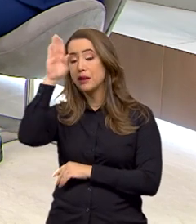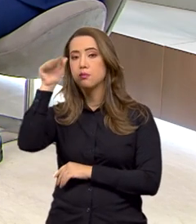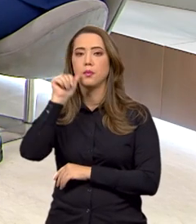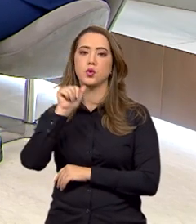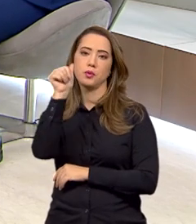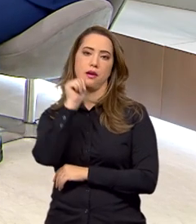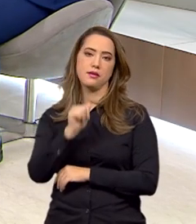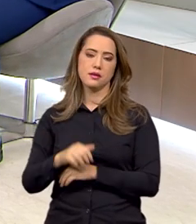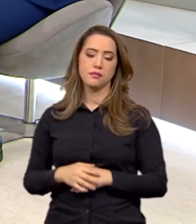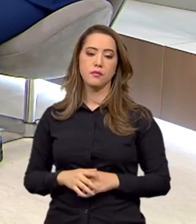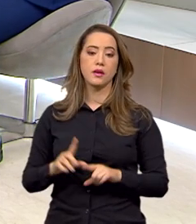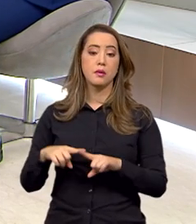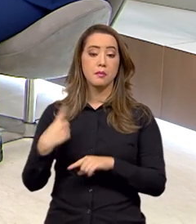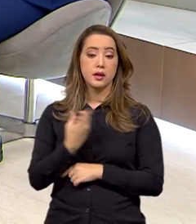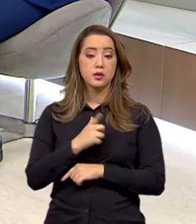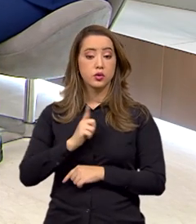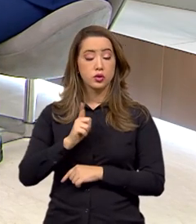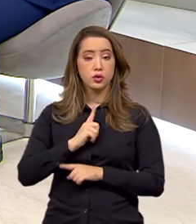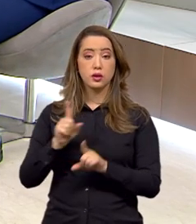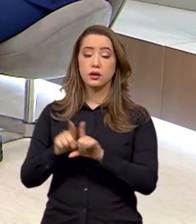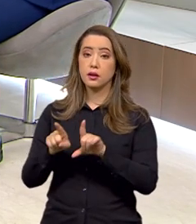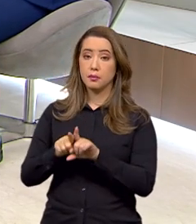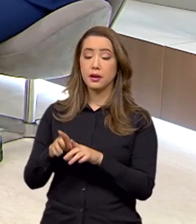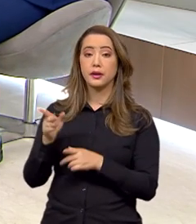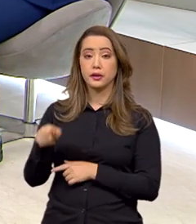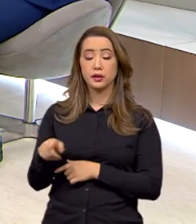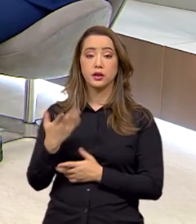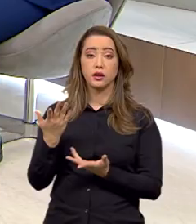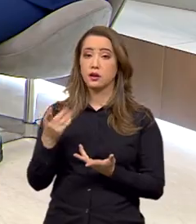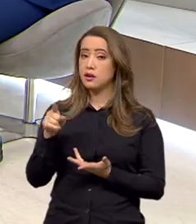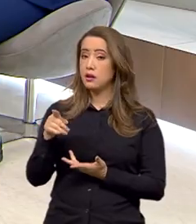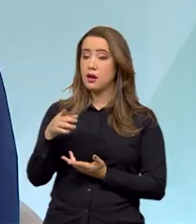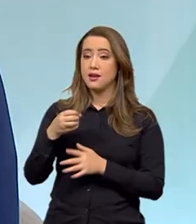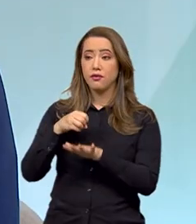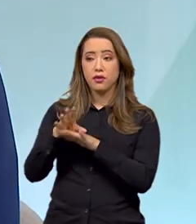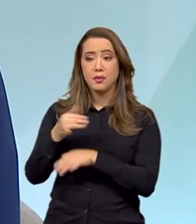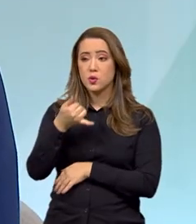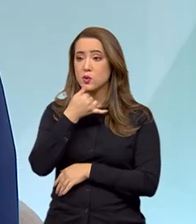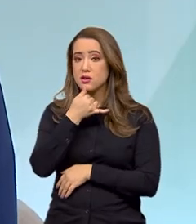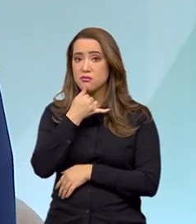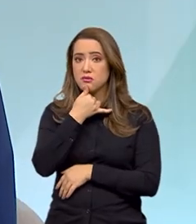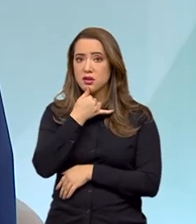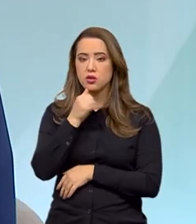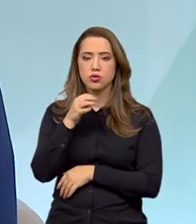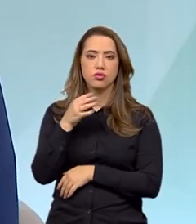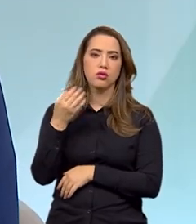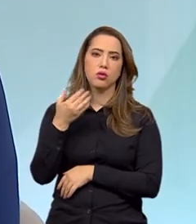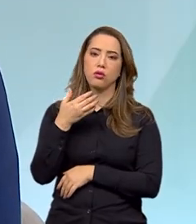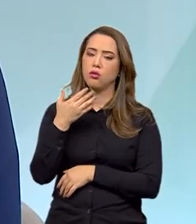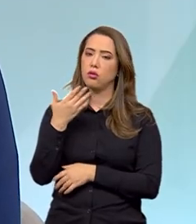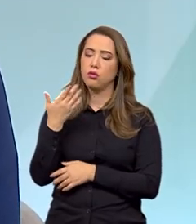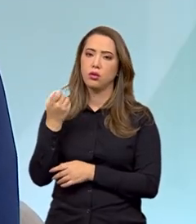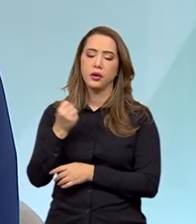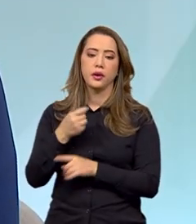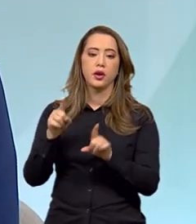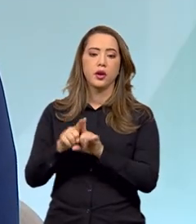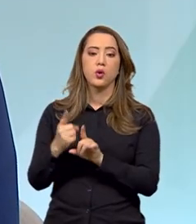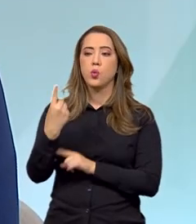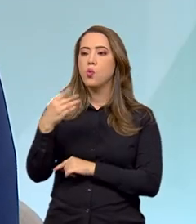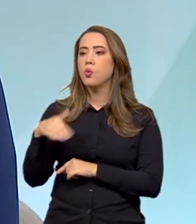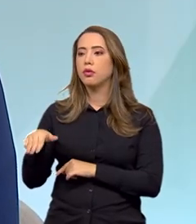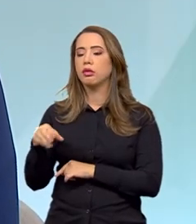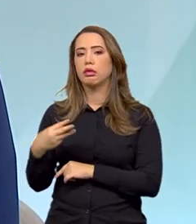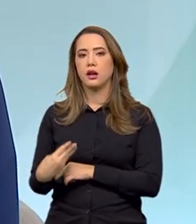feminino. Mas nós temos também tido casos, isso é estarecedor, cerca de aí quase um terço também de